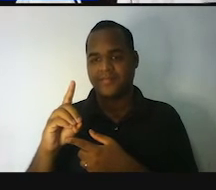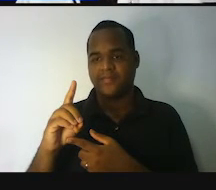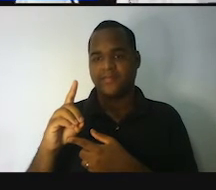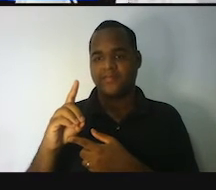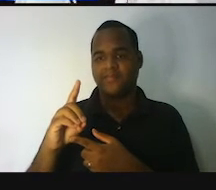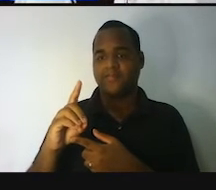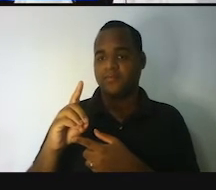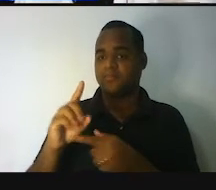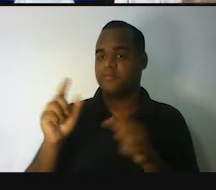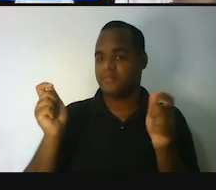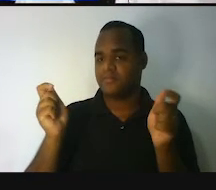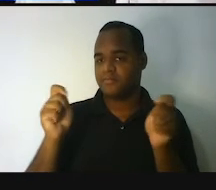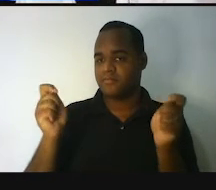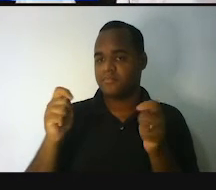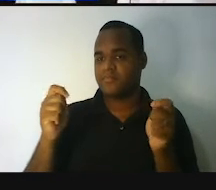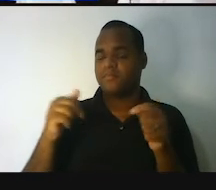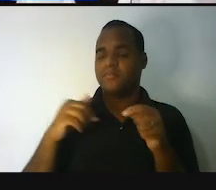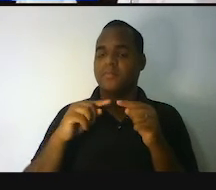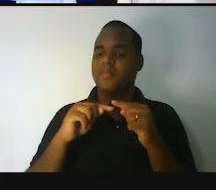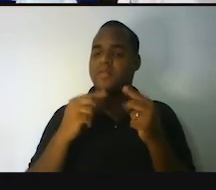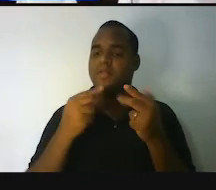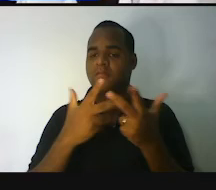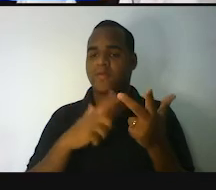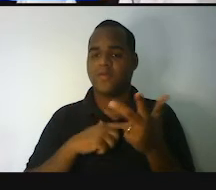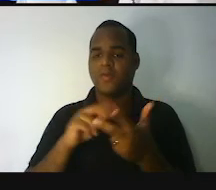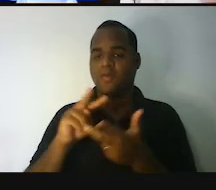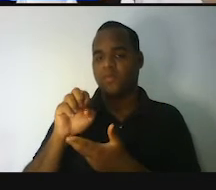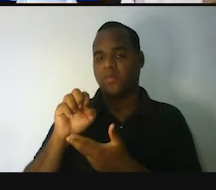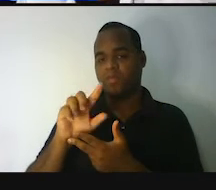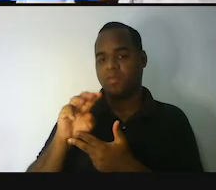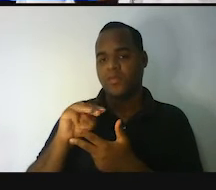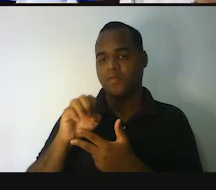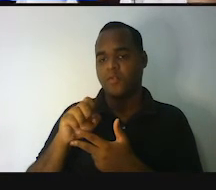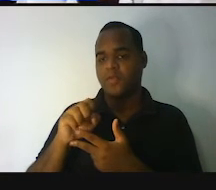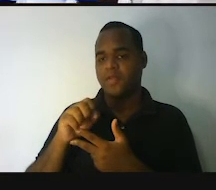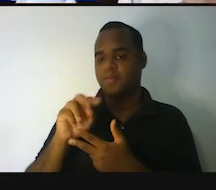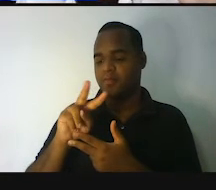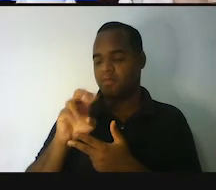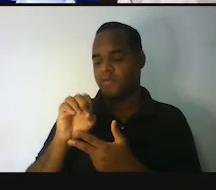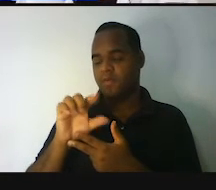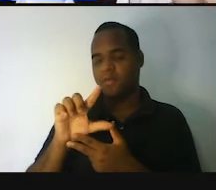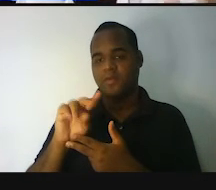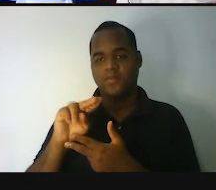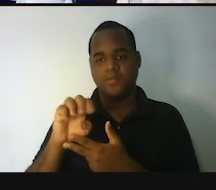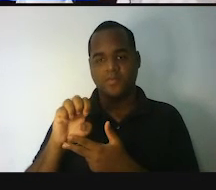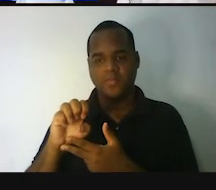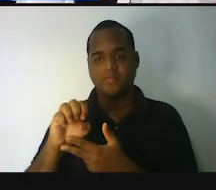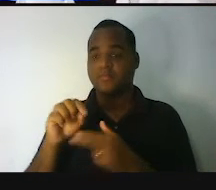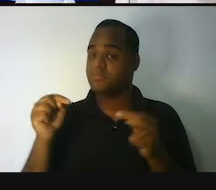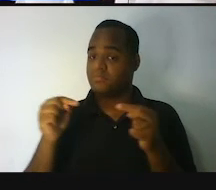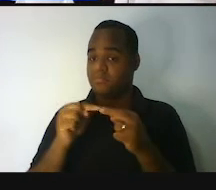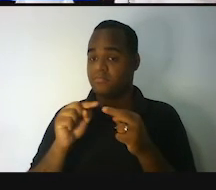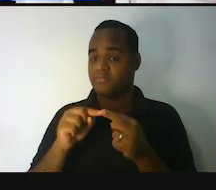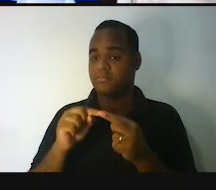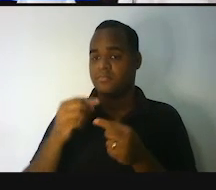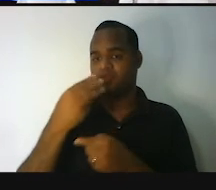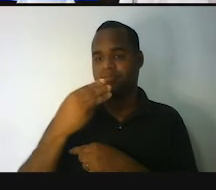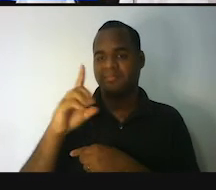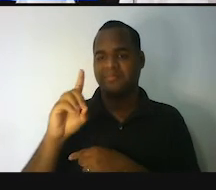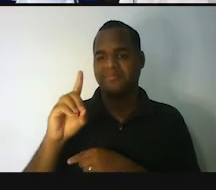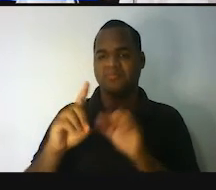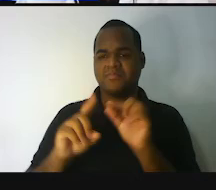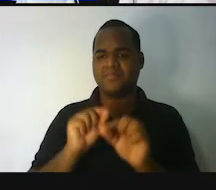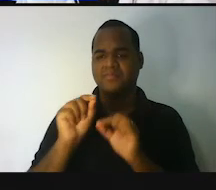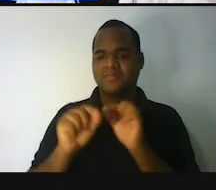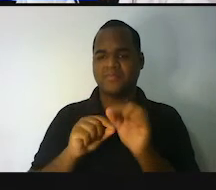volume só tem a ver com coisas tridimensionais. Professor,